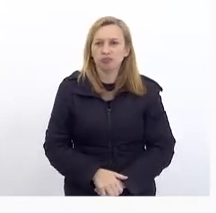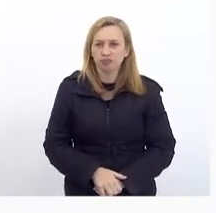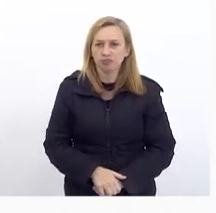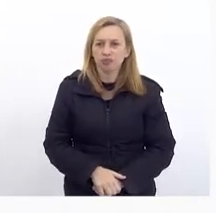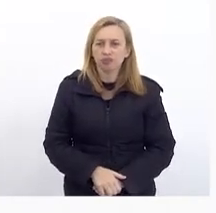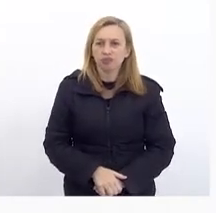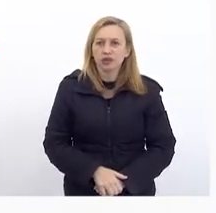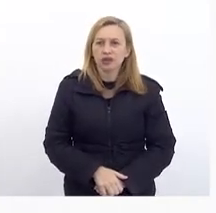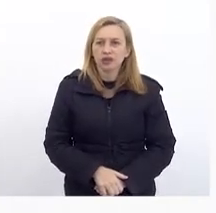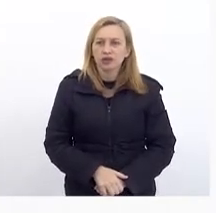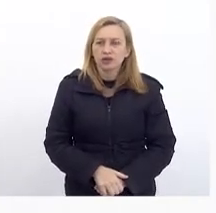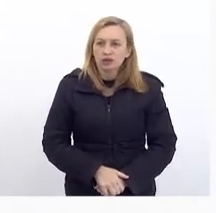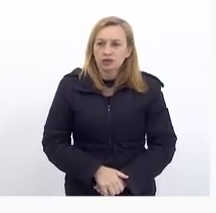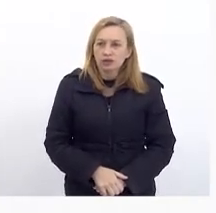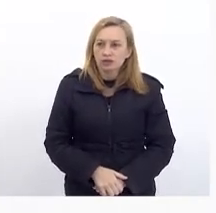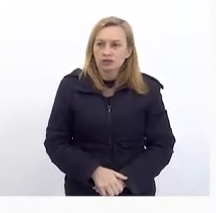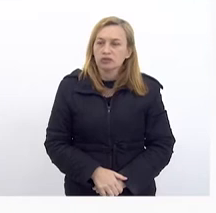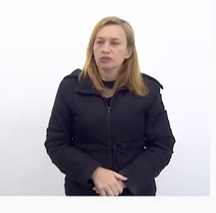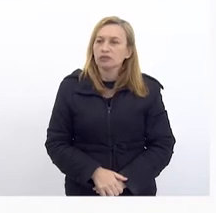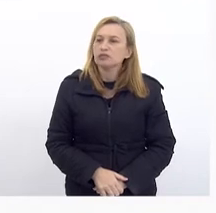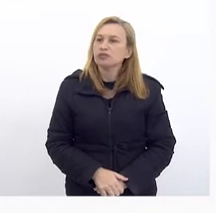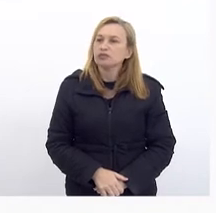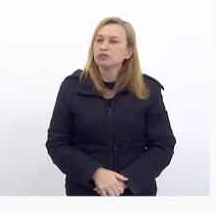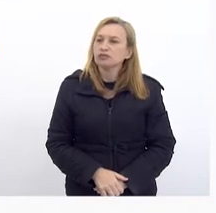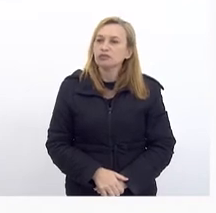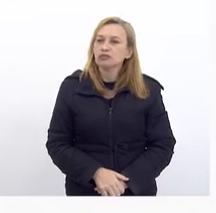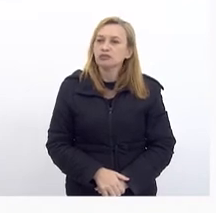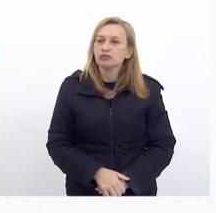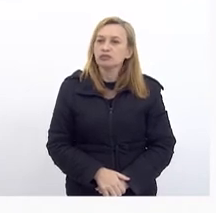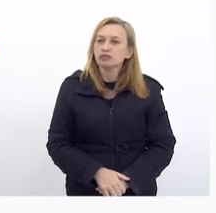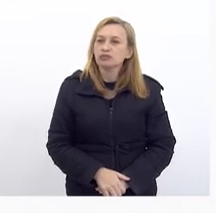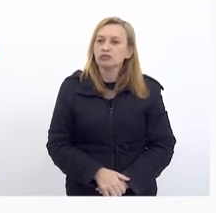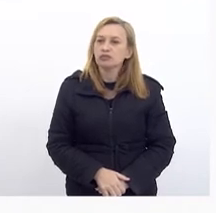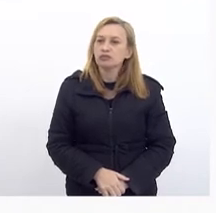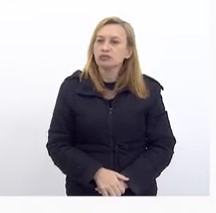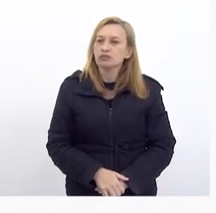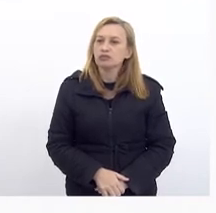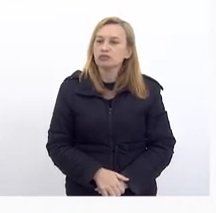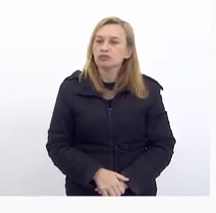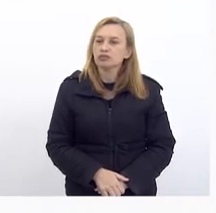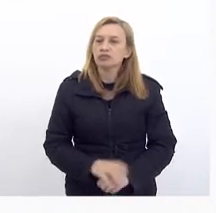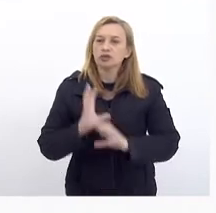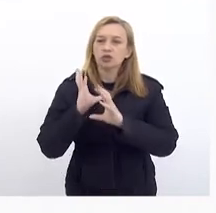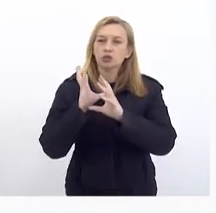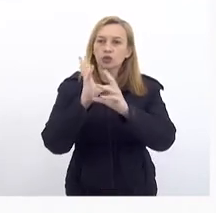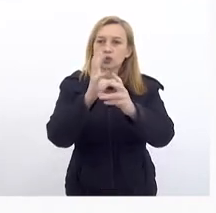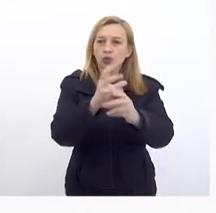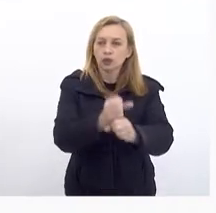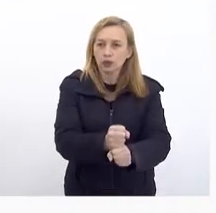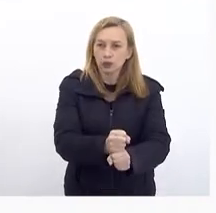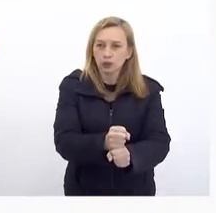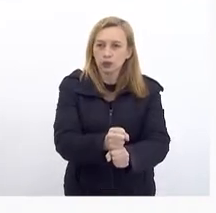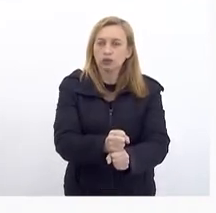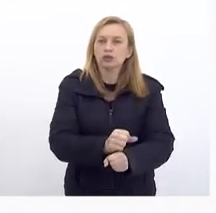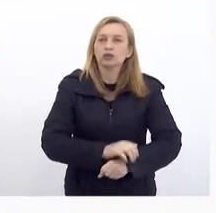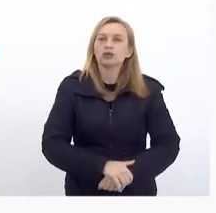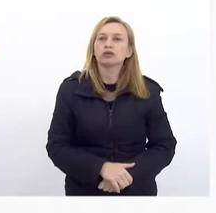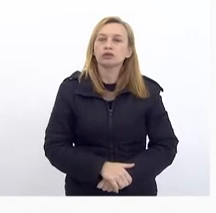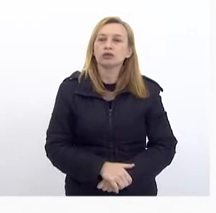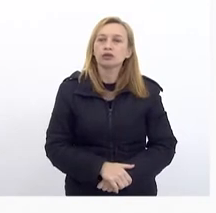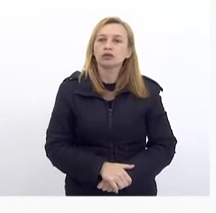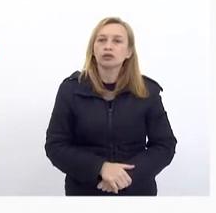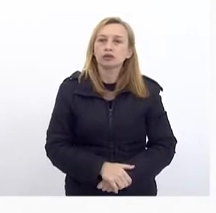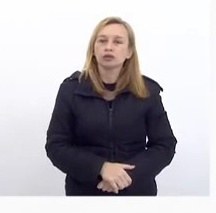Fazendo Um Um resumo Dessa